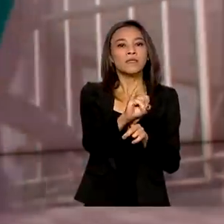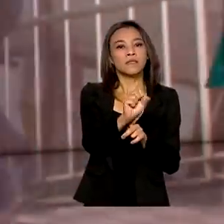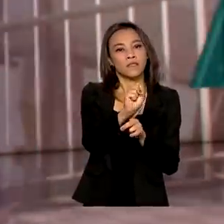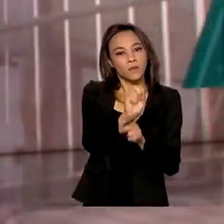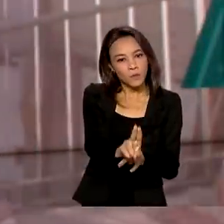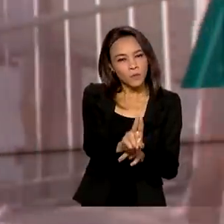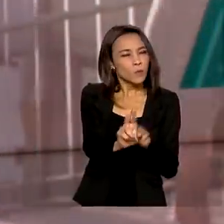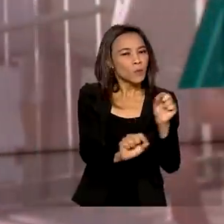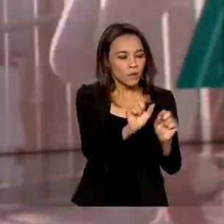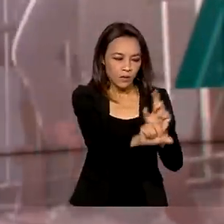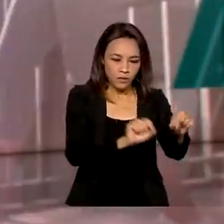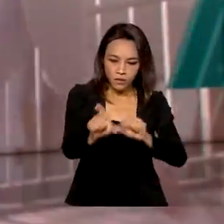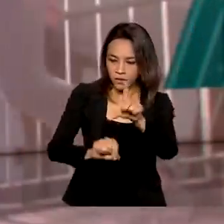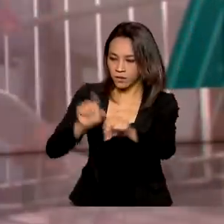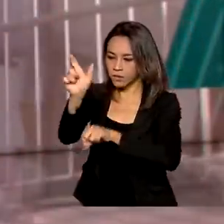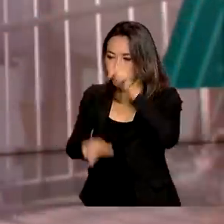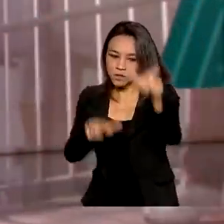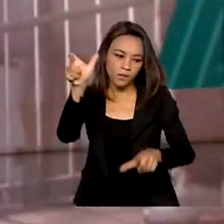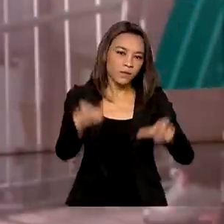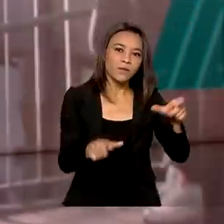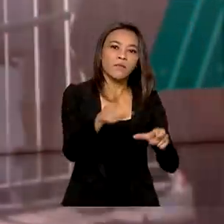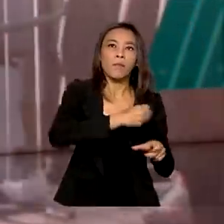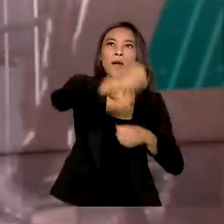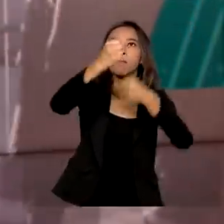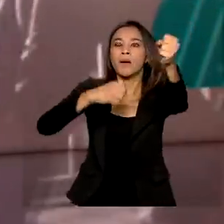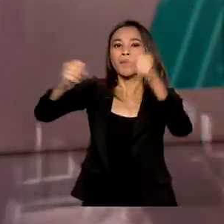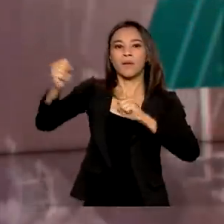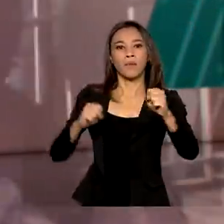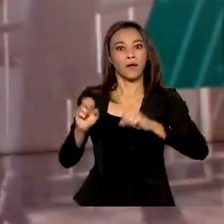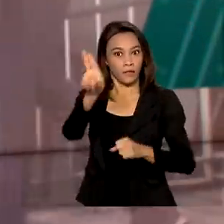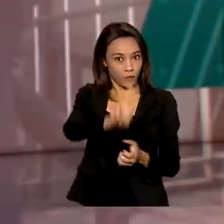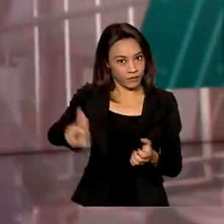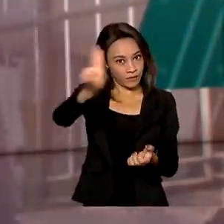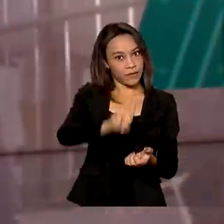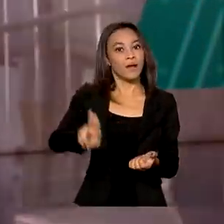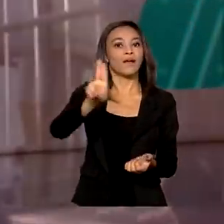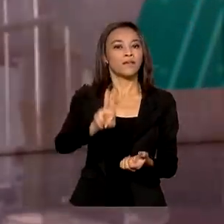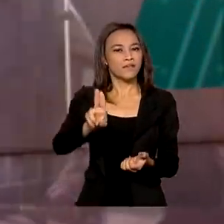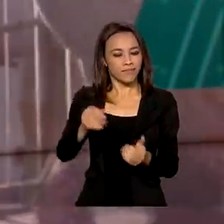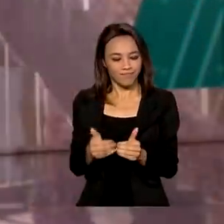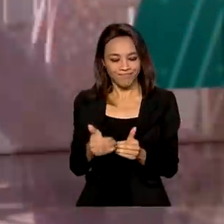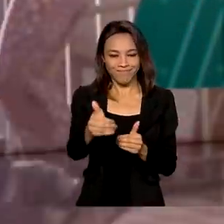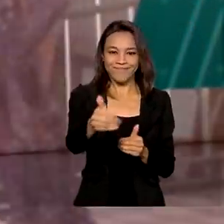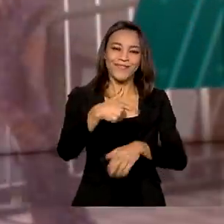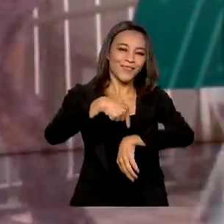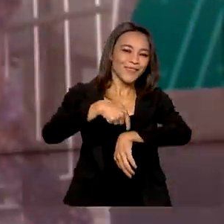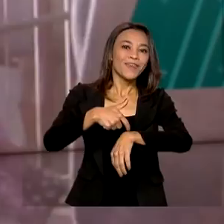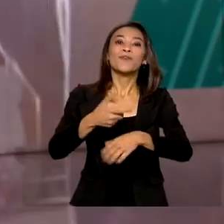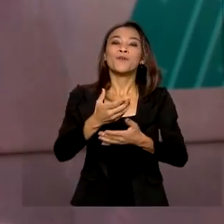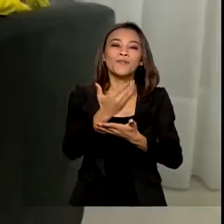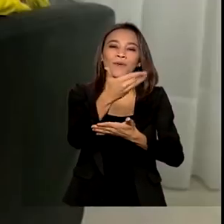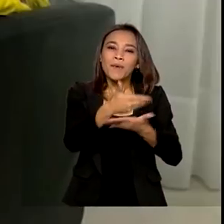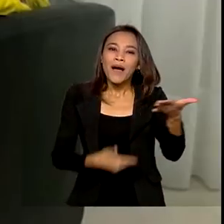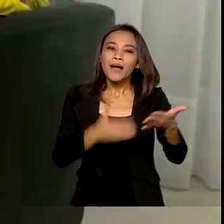seleciona candidatos para vagas em instituições públicas de ensino superior, a partir das notas do Enem.